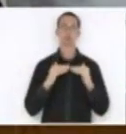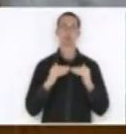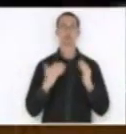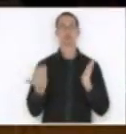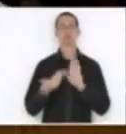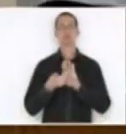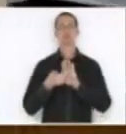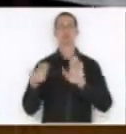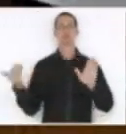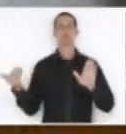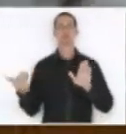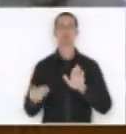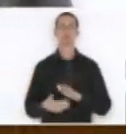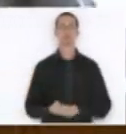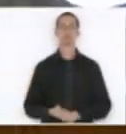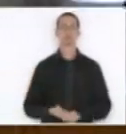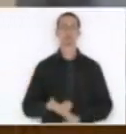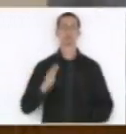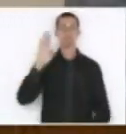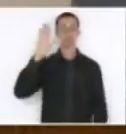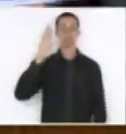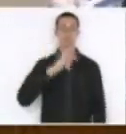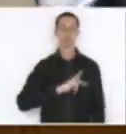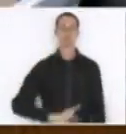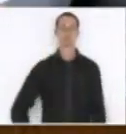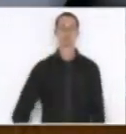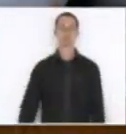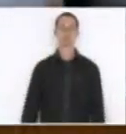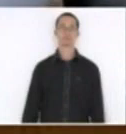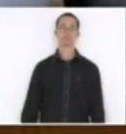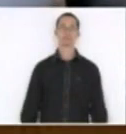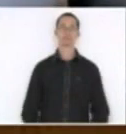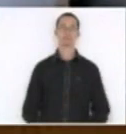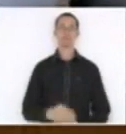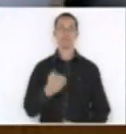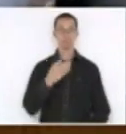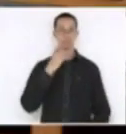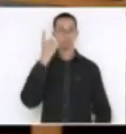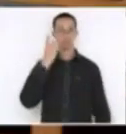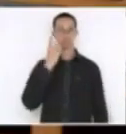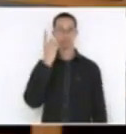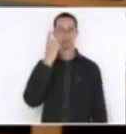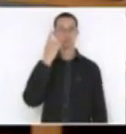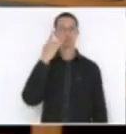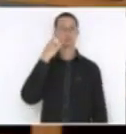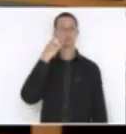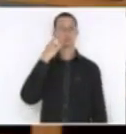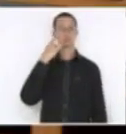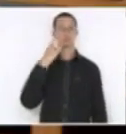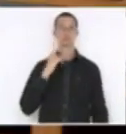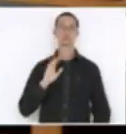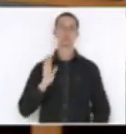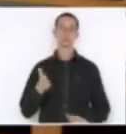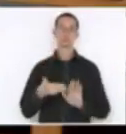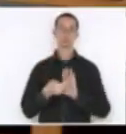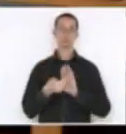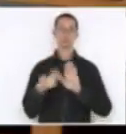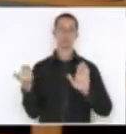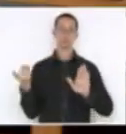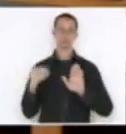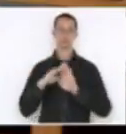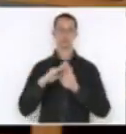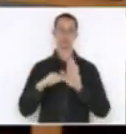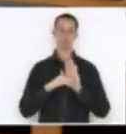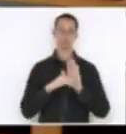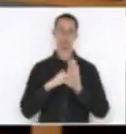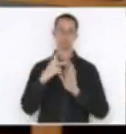pauta. Pela ordem, deputado Mauro de Nadal. Tendo em vista a retirada do projeto